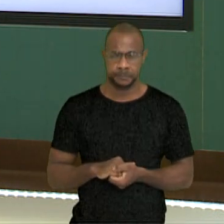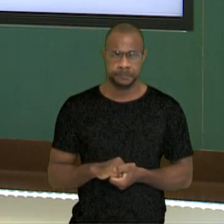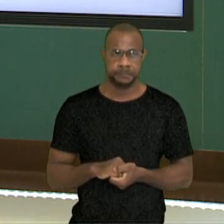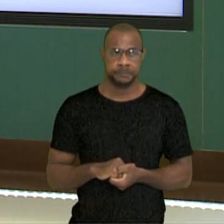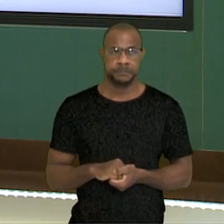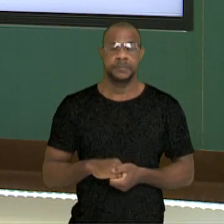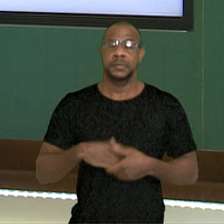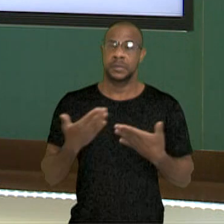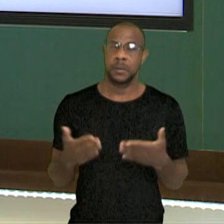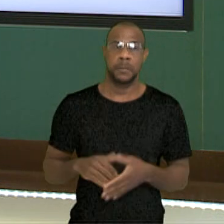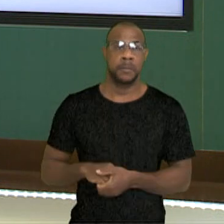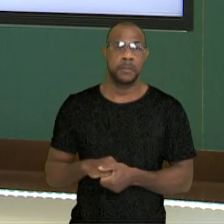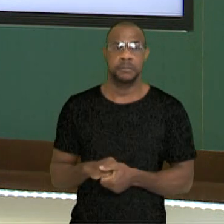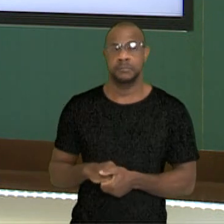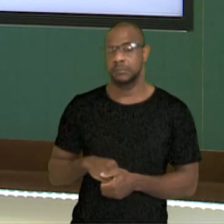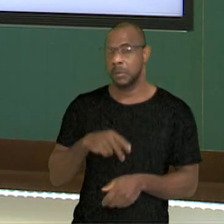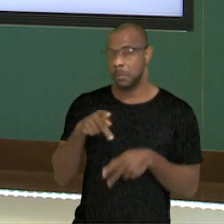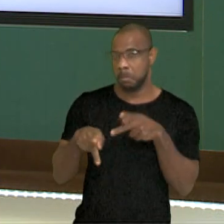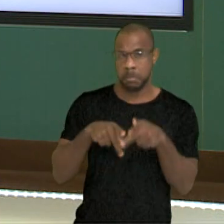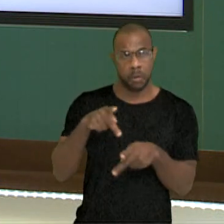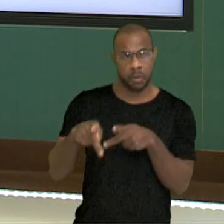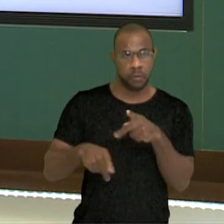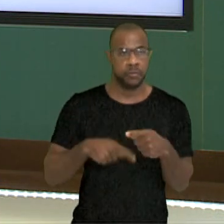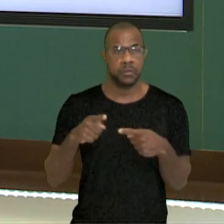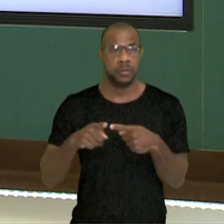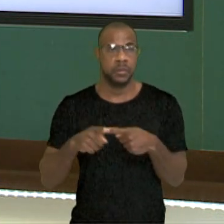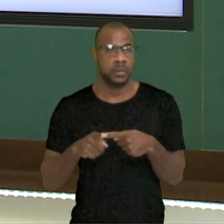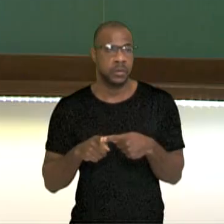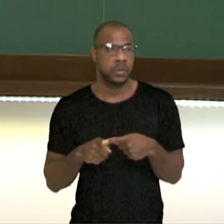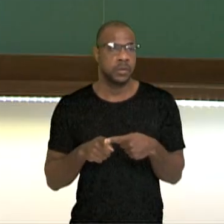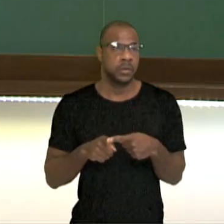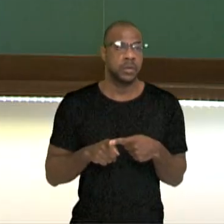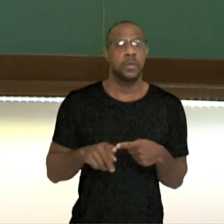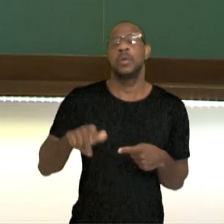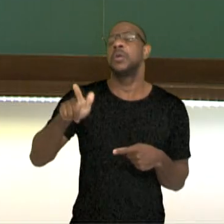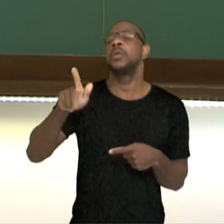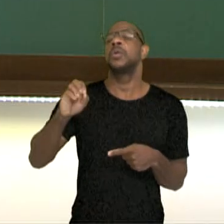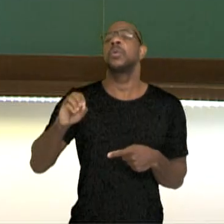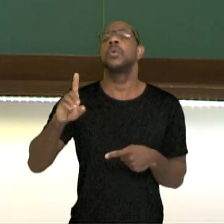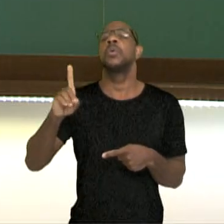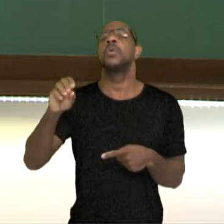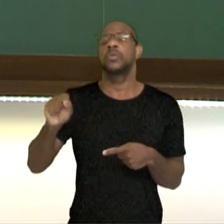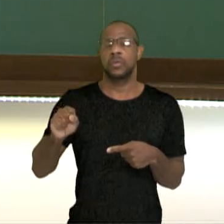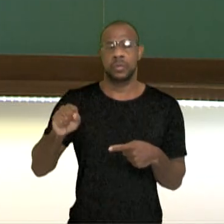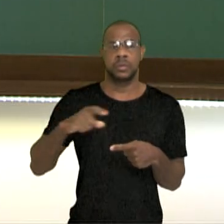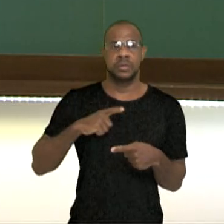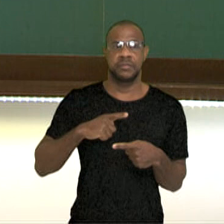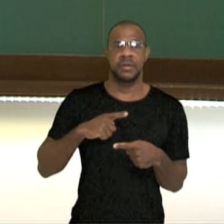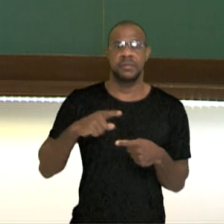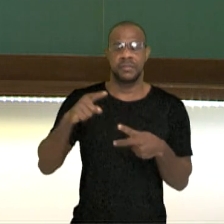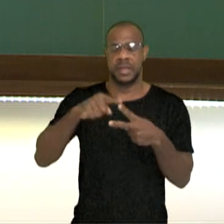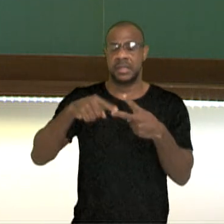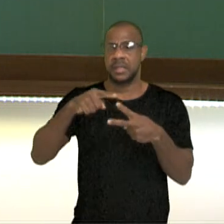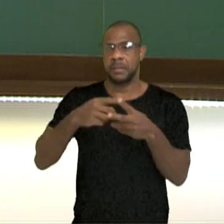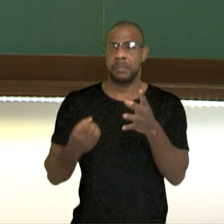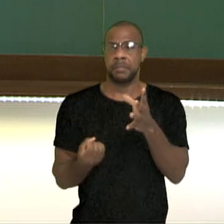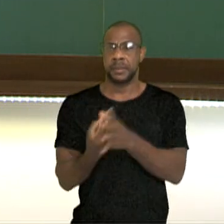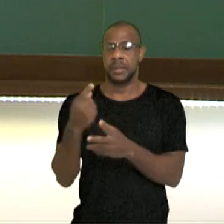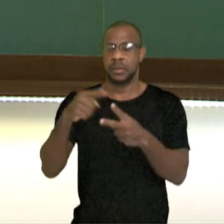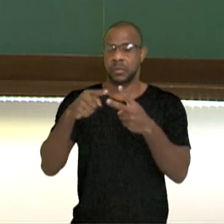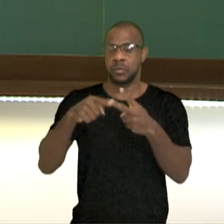Um dos povos aqui, pessoal, são os Godos, né? E eles vão se dividir entre os Visigodos e os